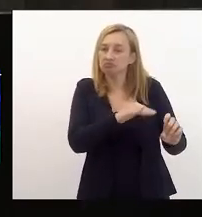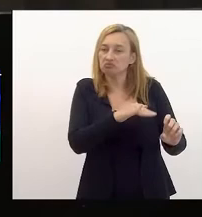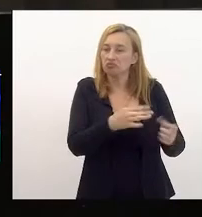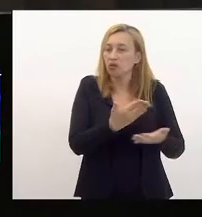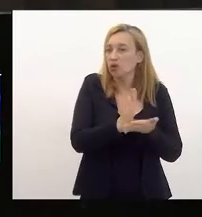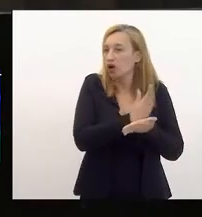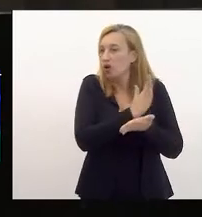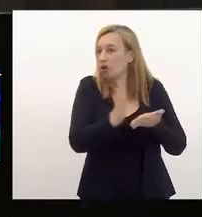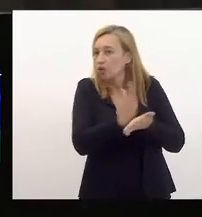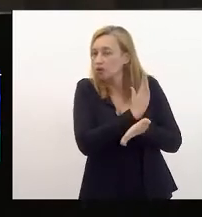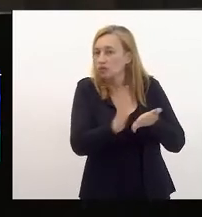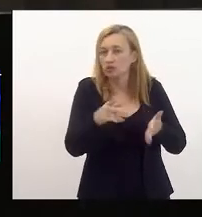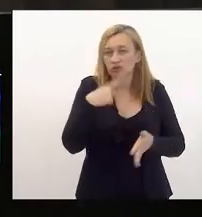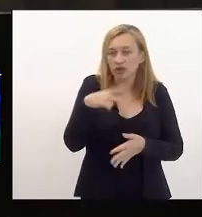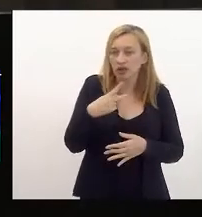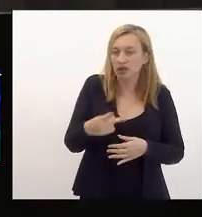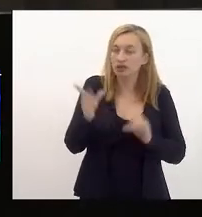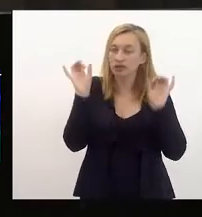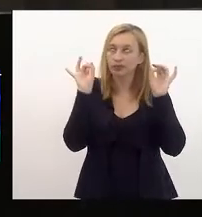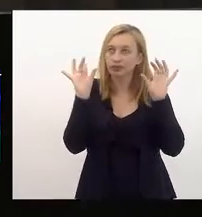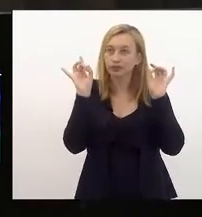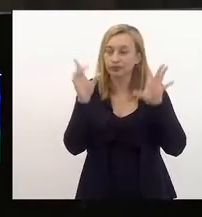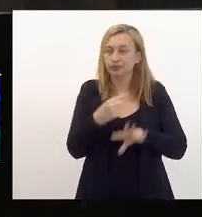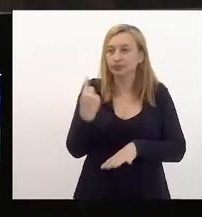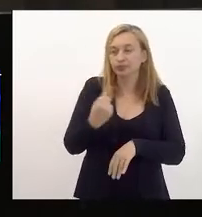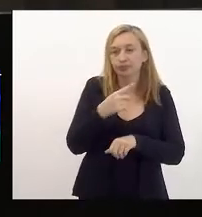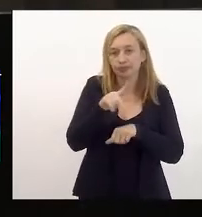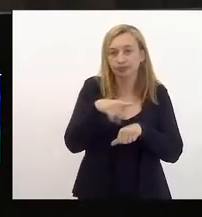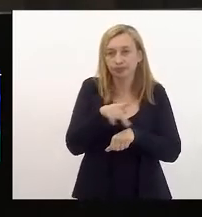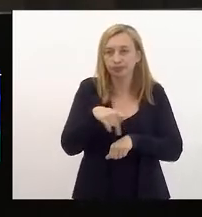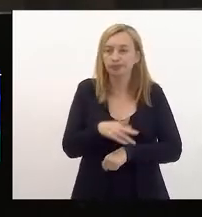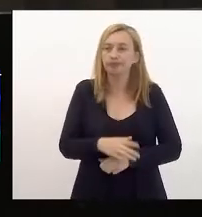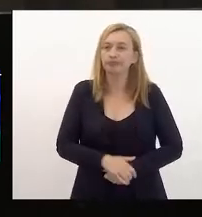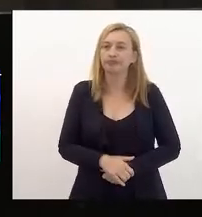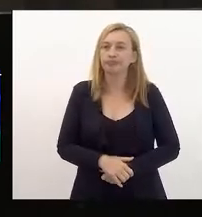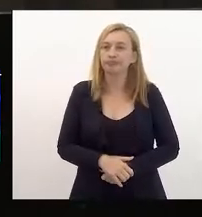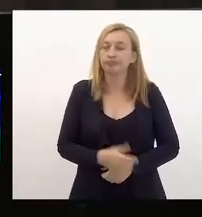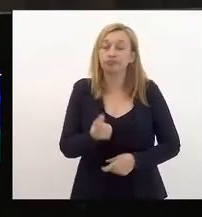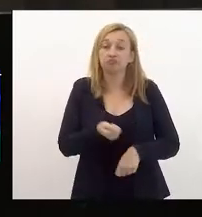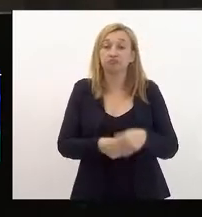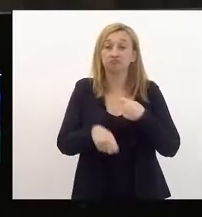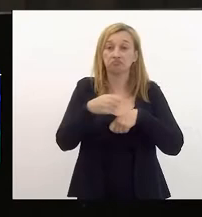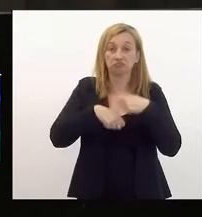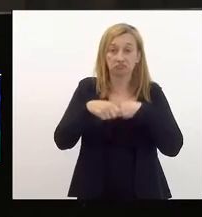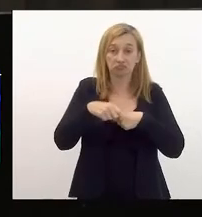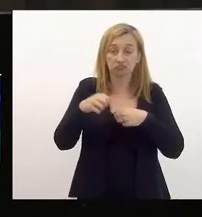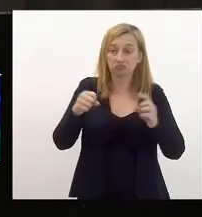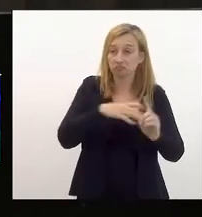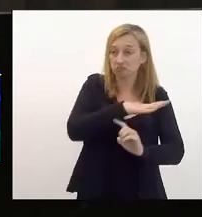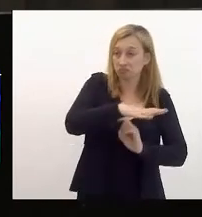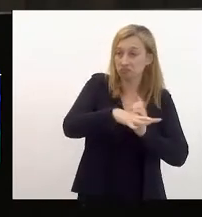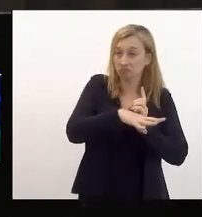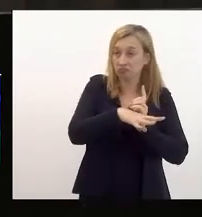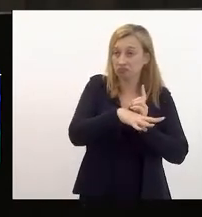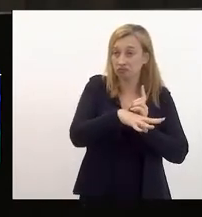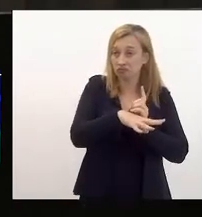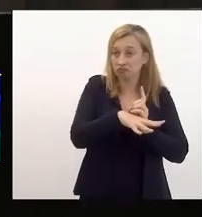alguns ditos especialistas no nosso país que a economia e o social estão